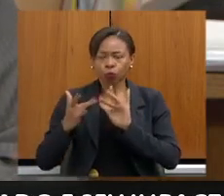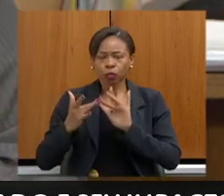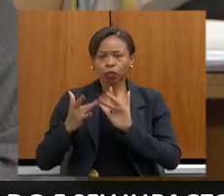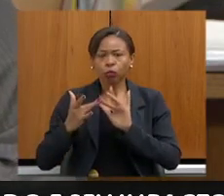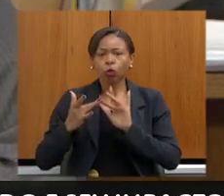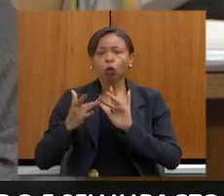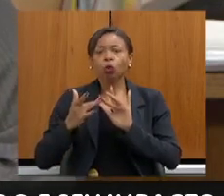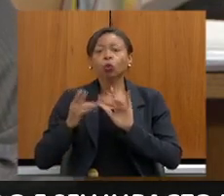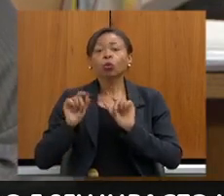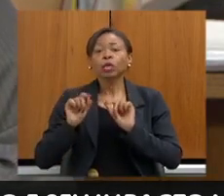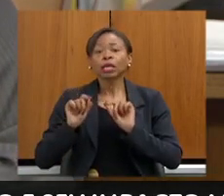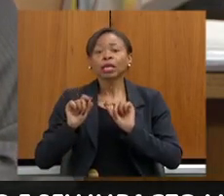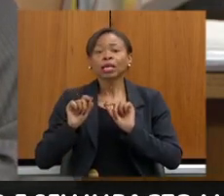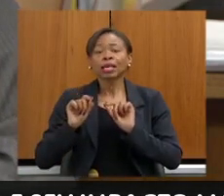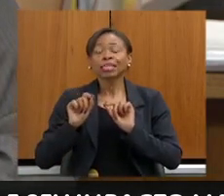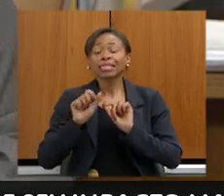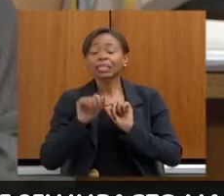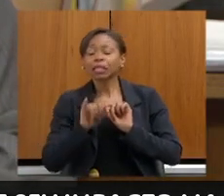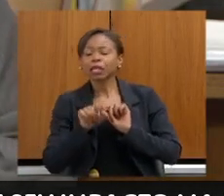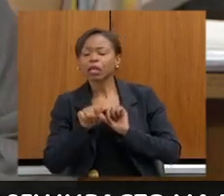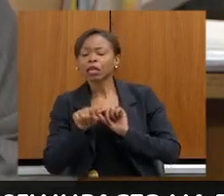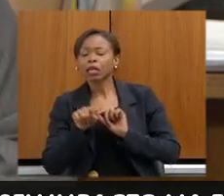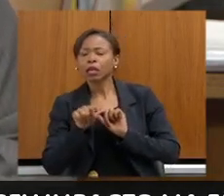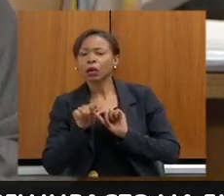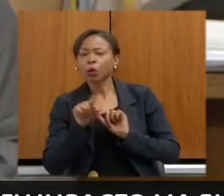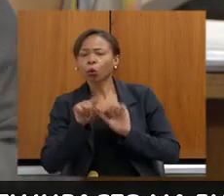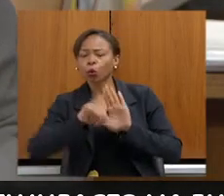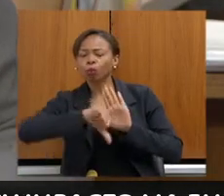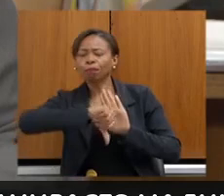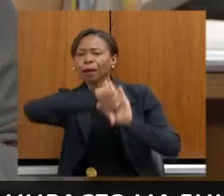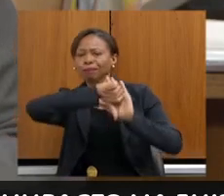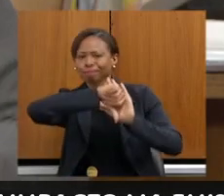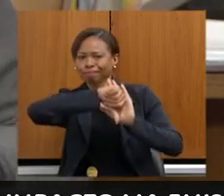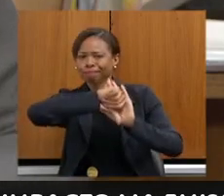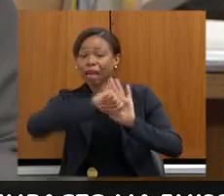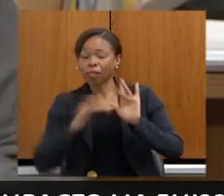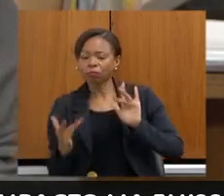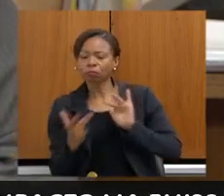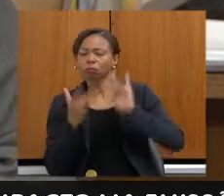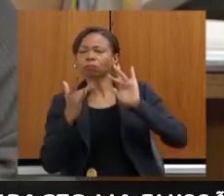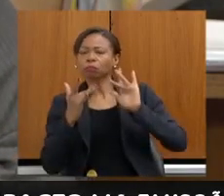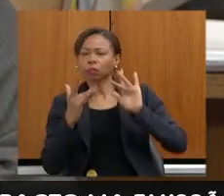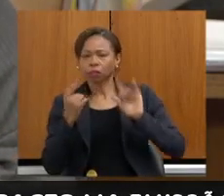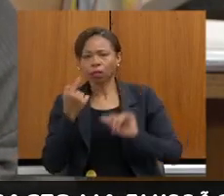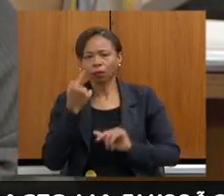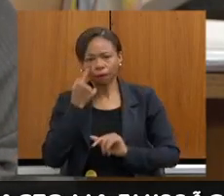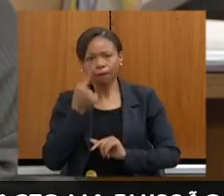infrator ambiental. Mais importante do que tudo isso que a gente atender